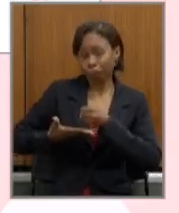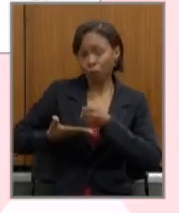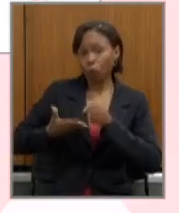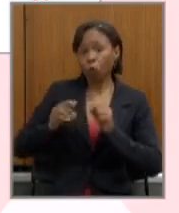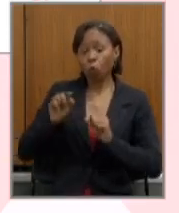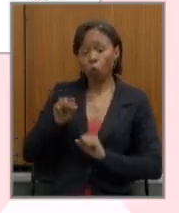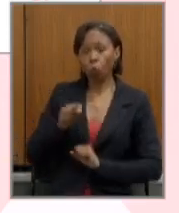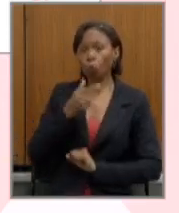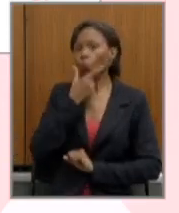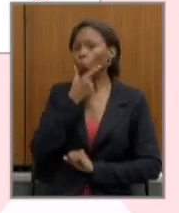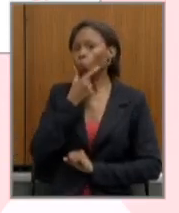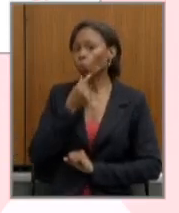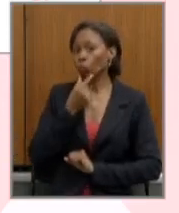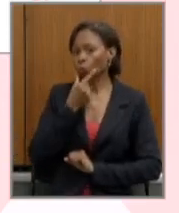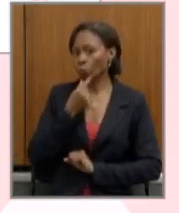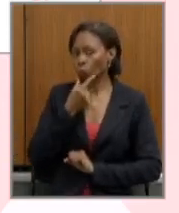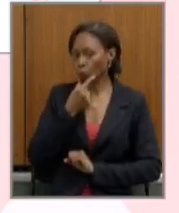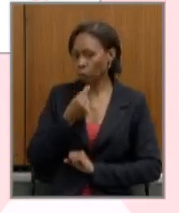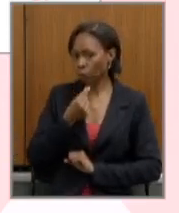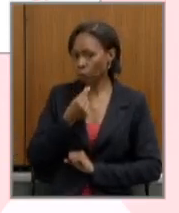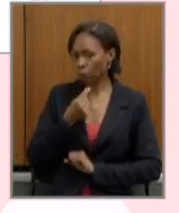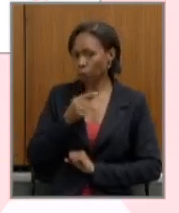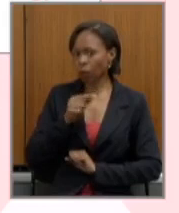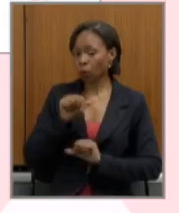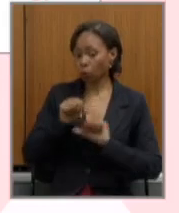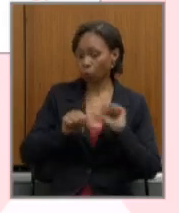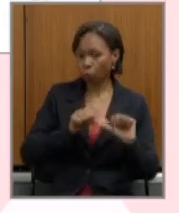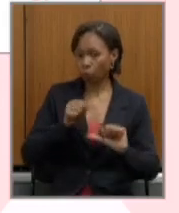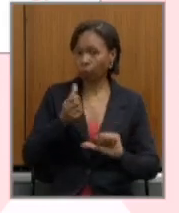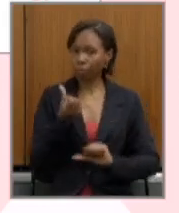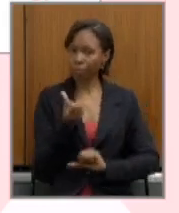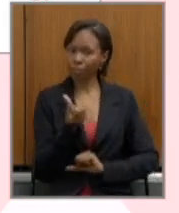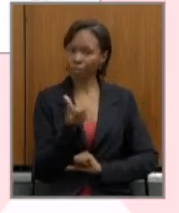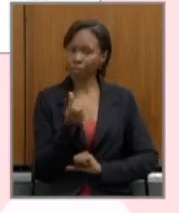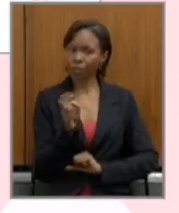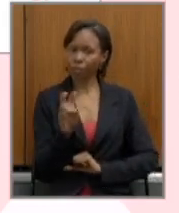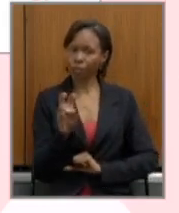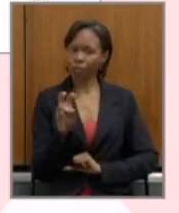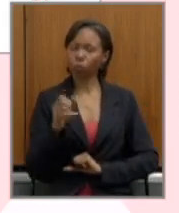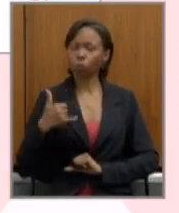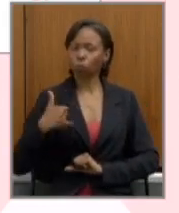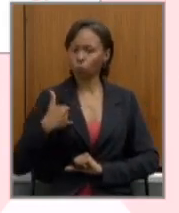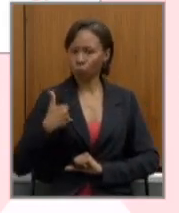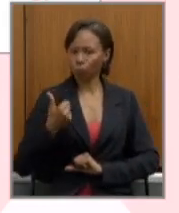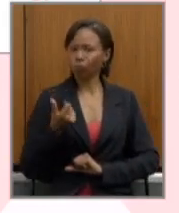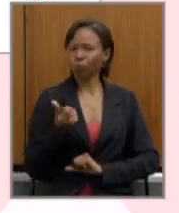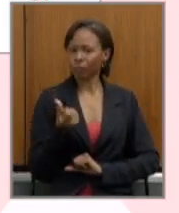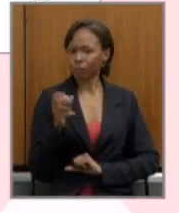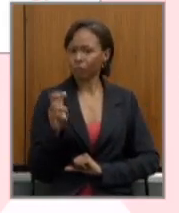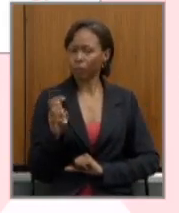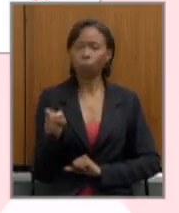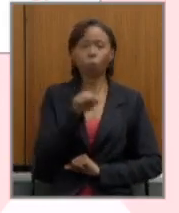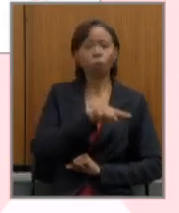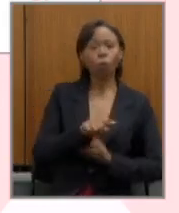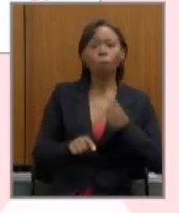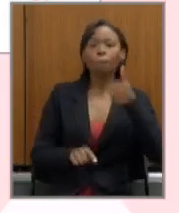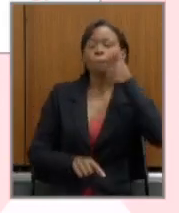passa a ser 65 anos para a mulher